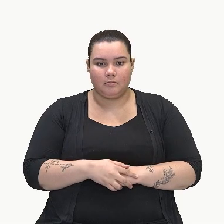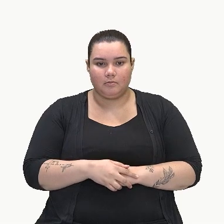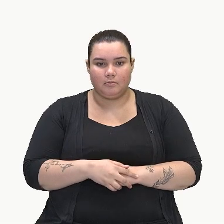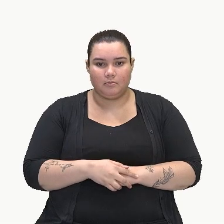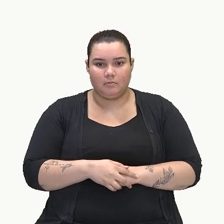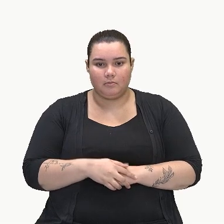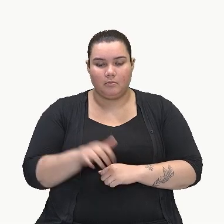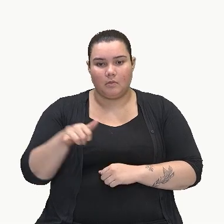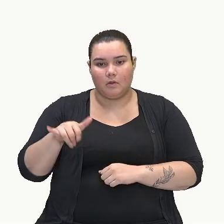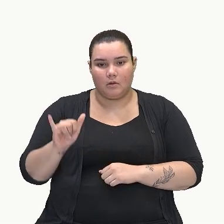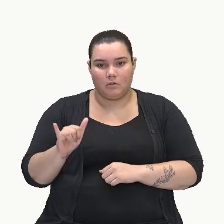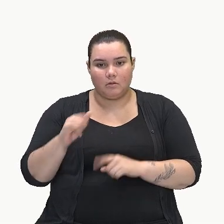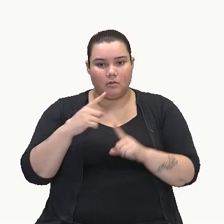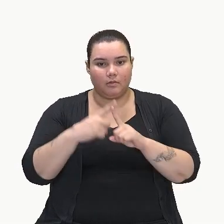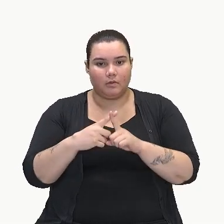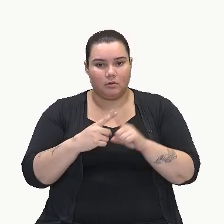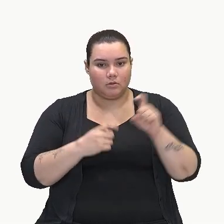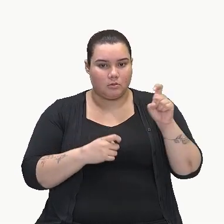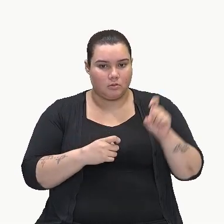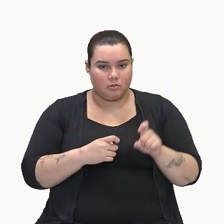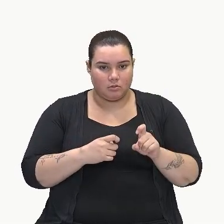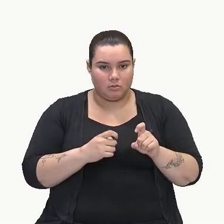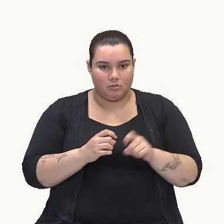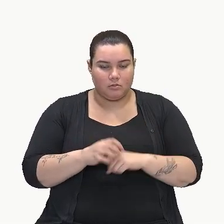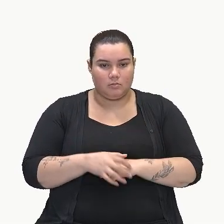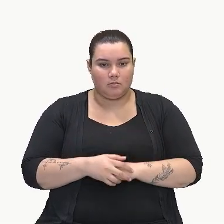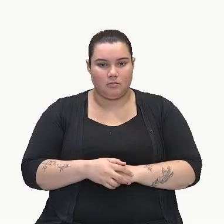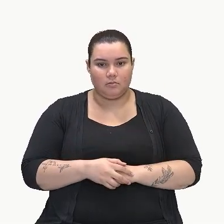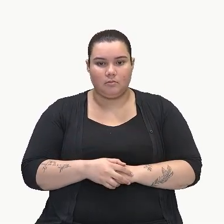E y vezes x,